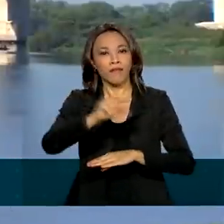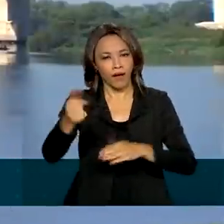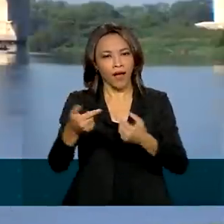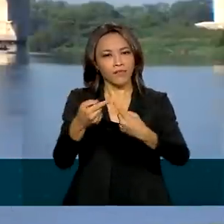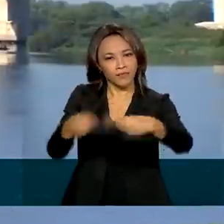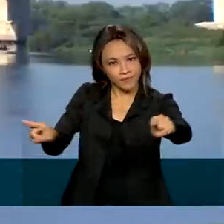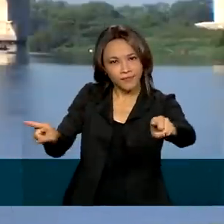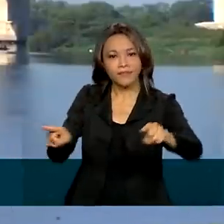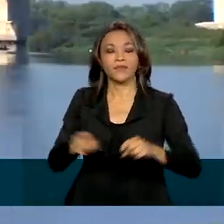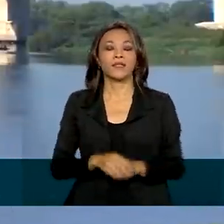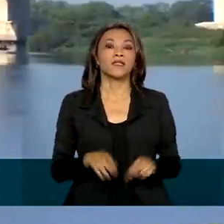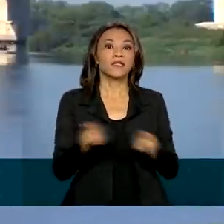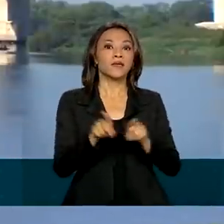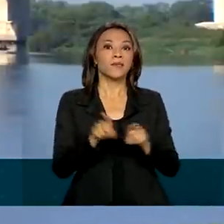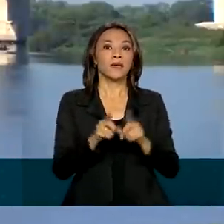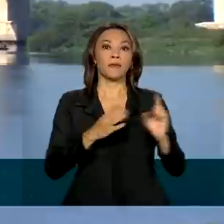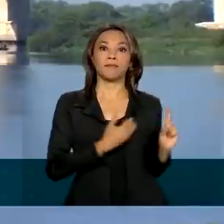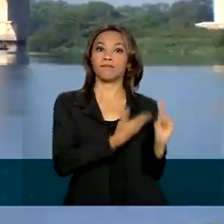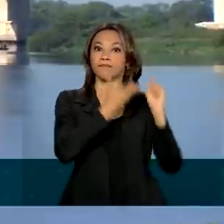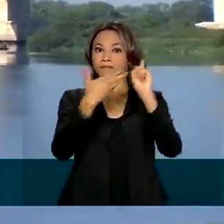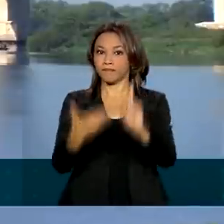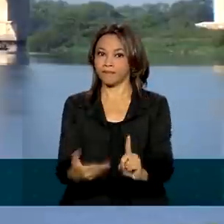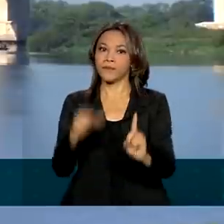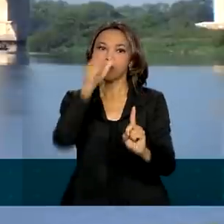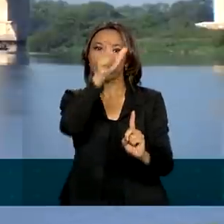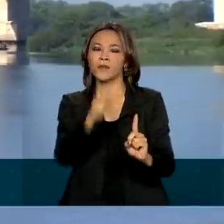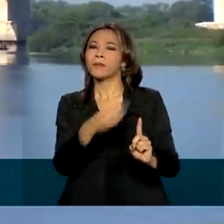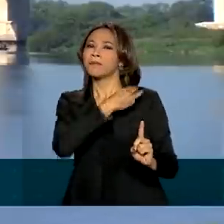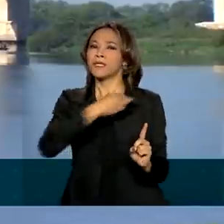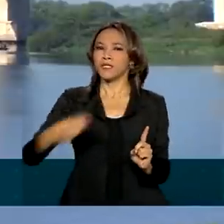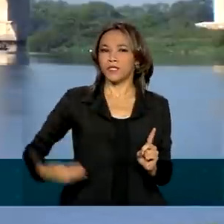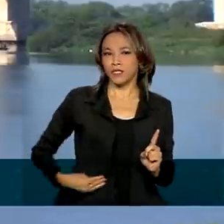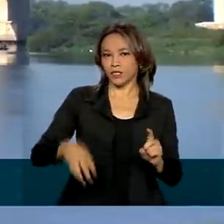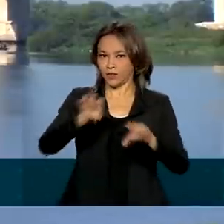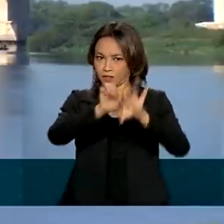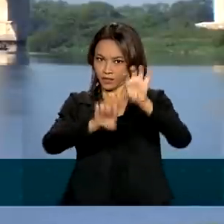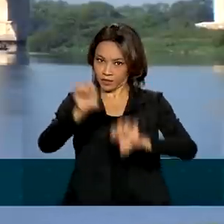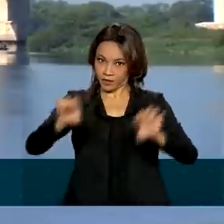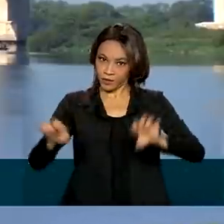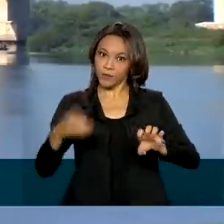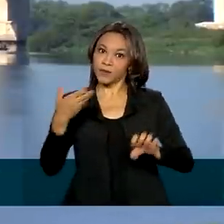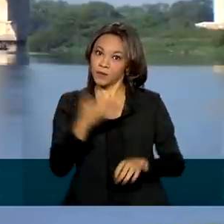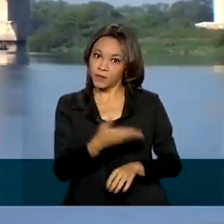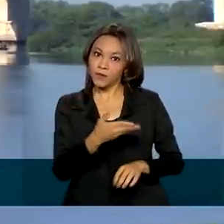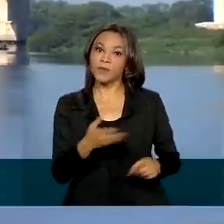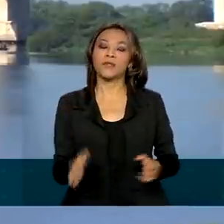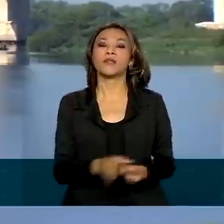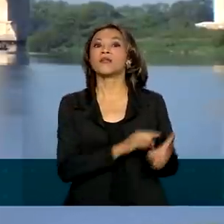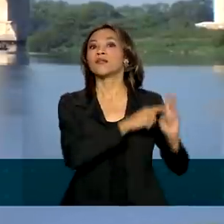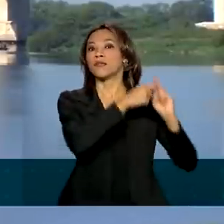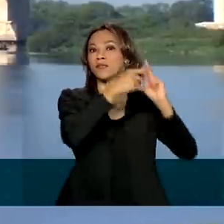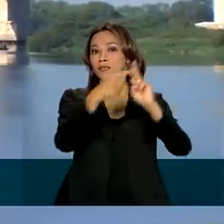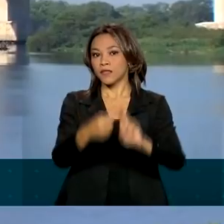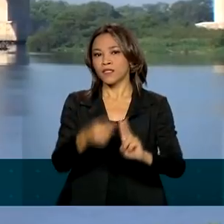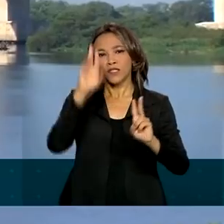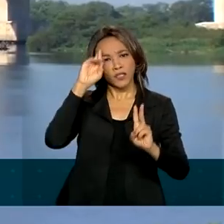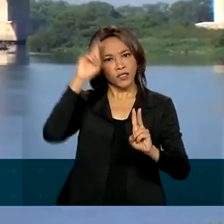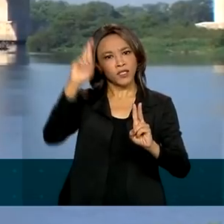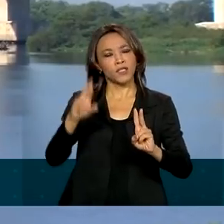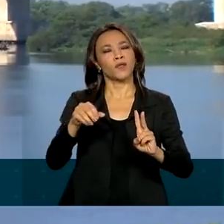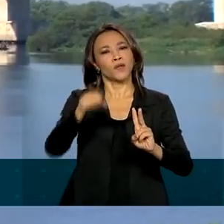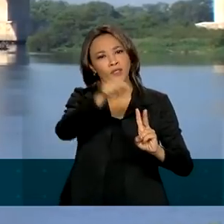Também participam da inauguração o ministro da Infraestrutura, Tarcísio Gomes de Freita, e o diretor-geral do